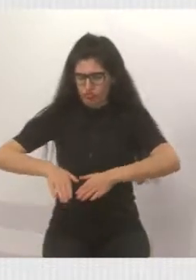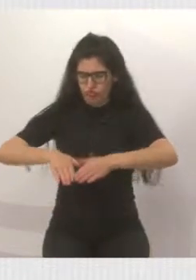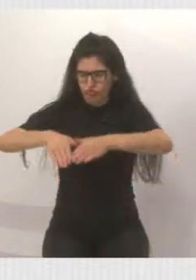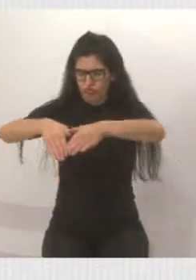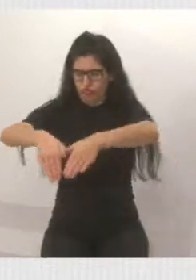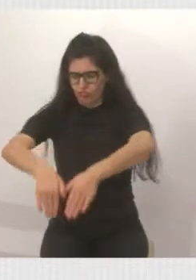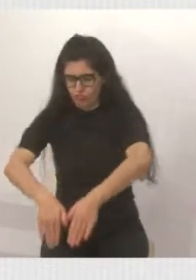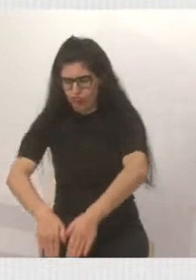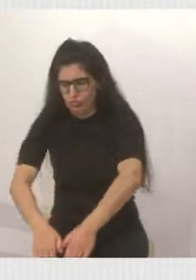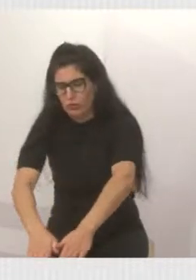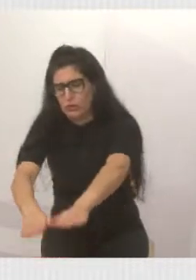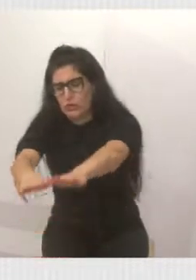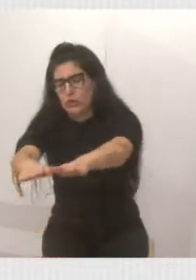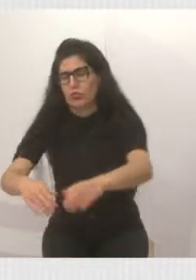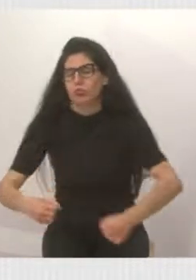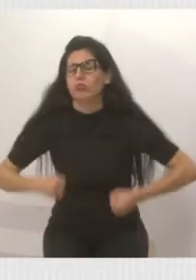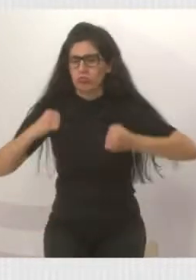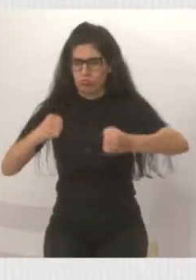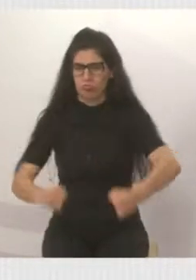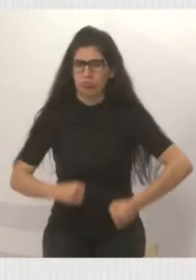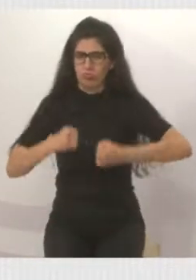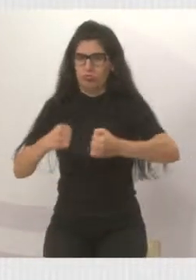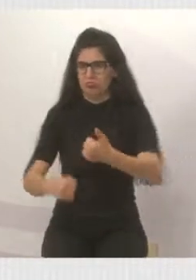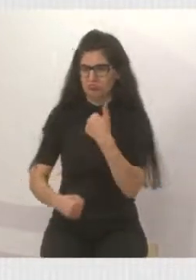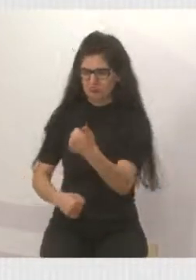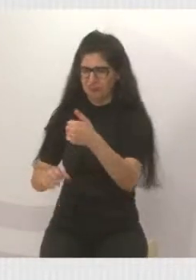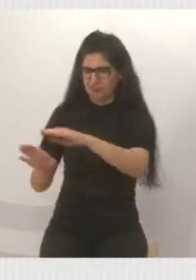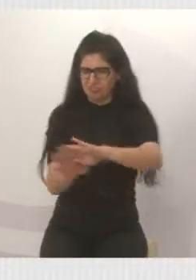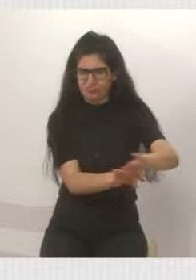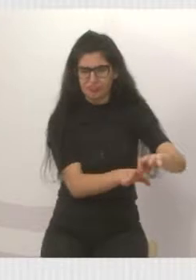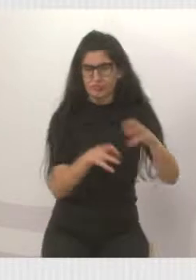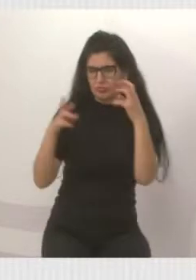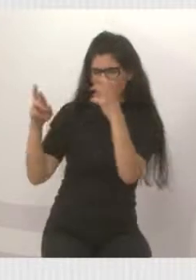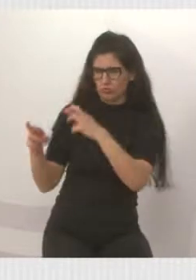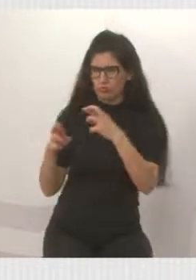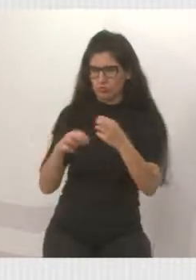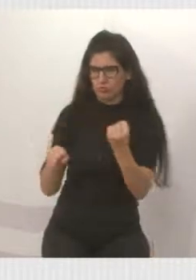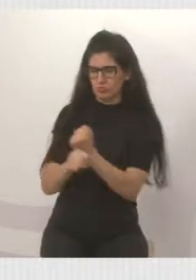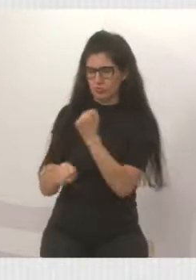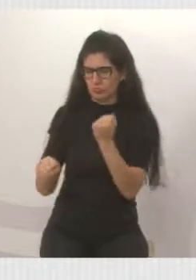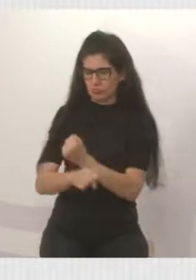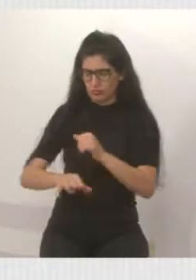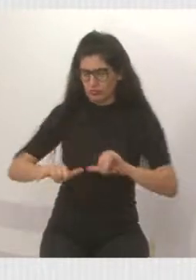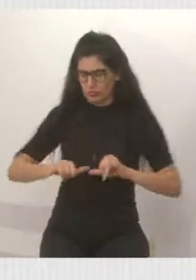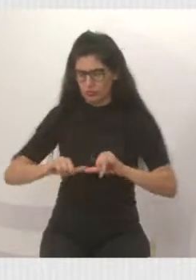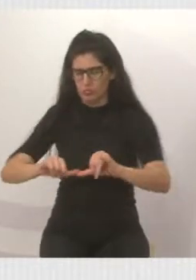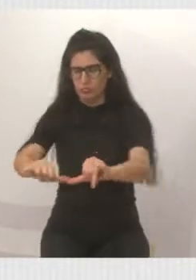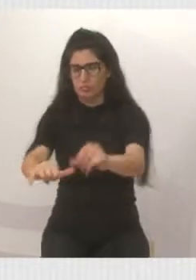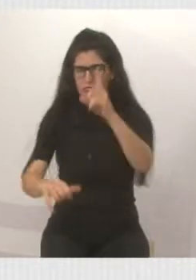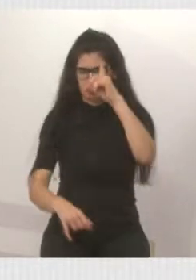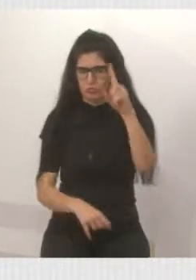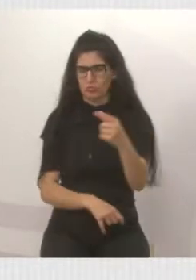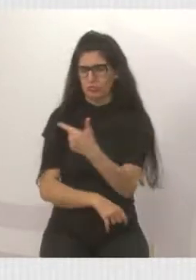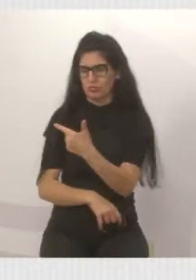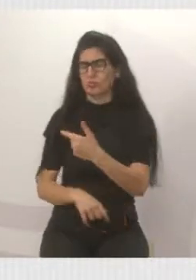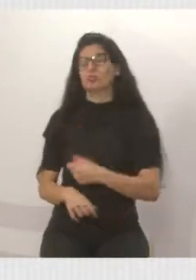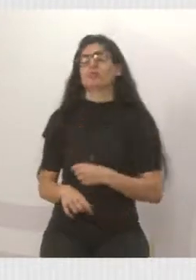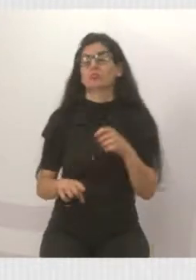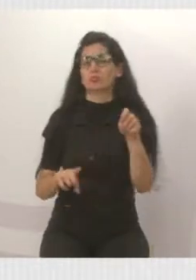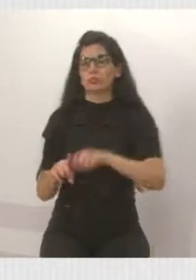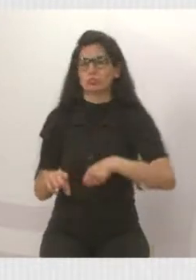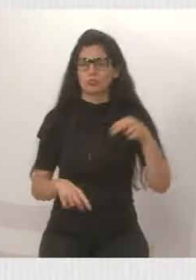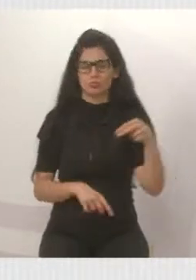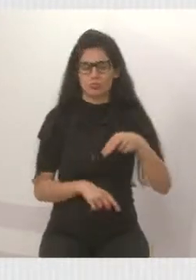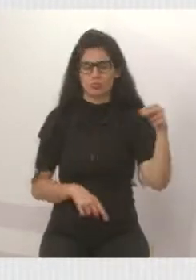Fiscalizando as obras das calçadas do Mercadão Municipal, 2 de 11 de 2019,